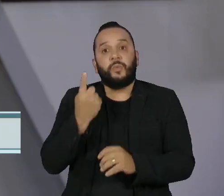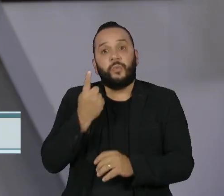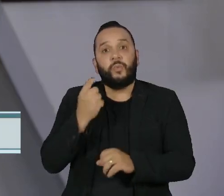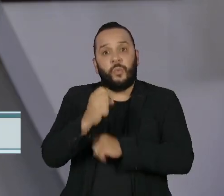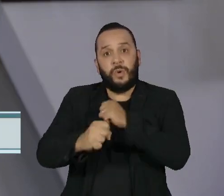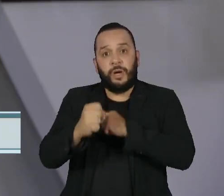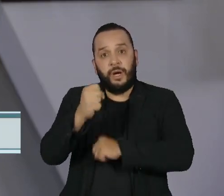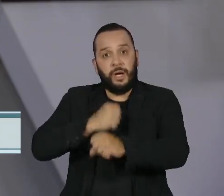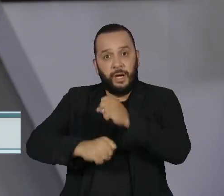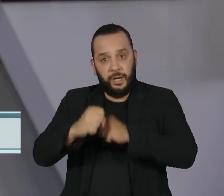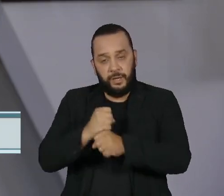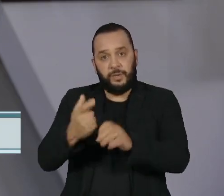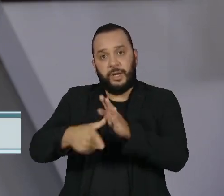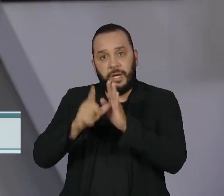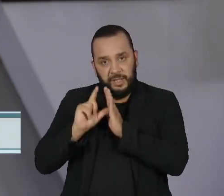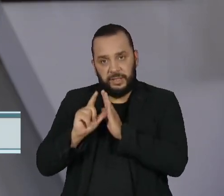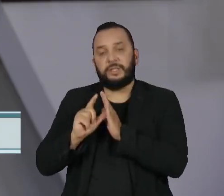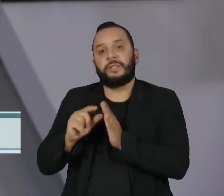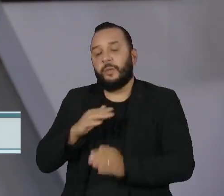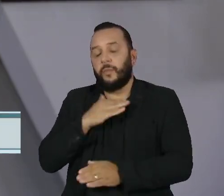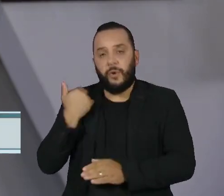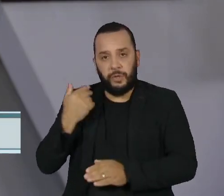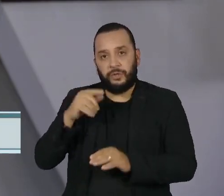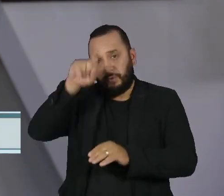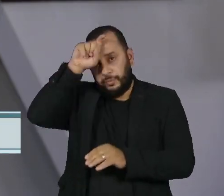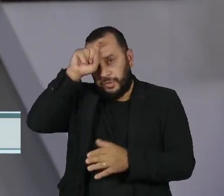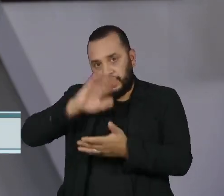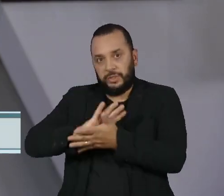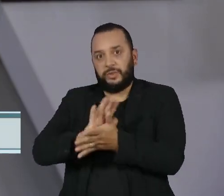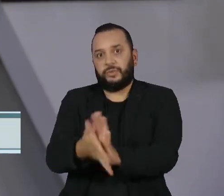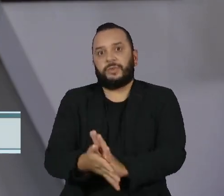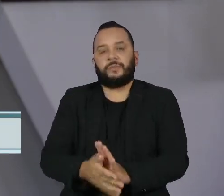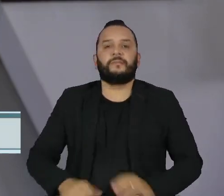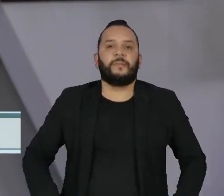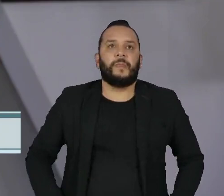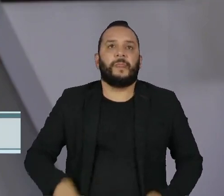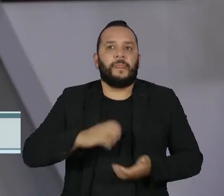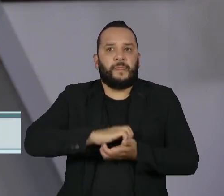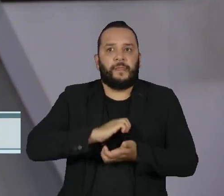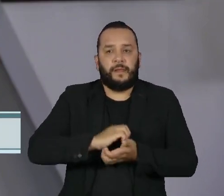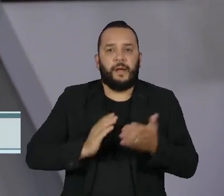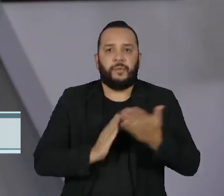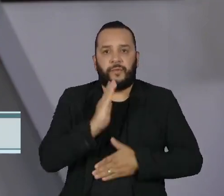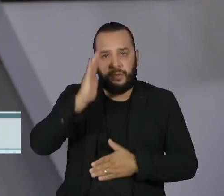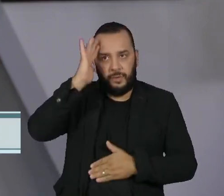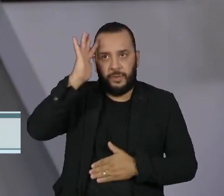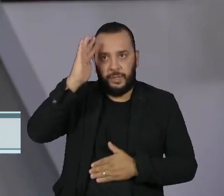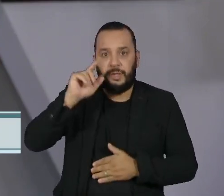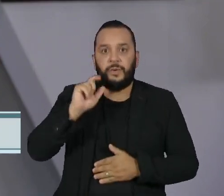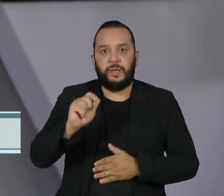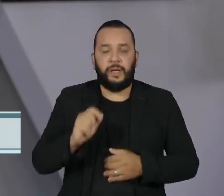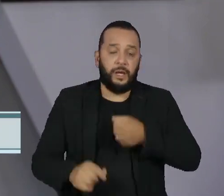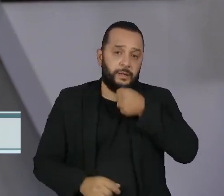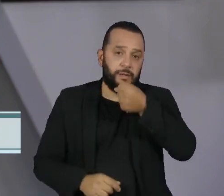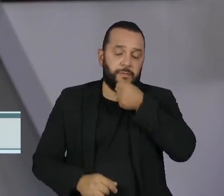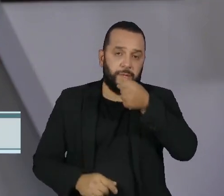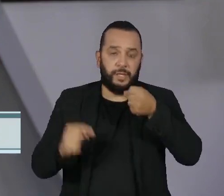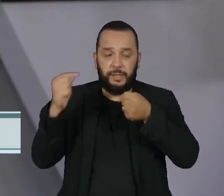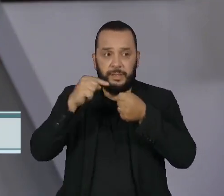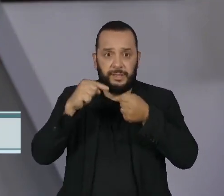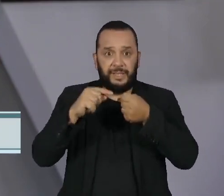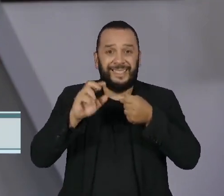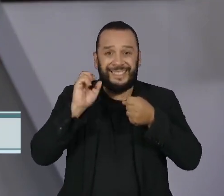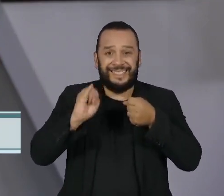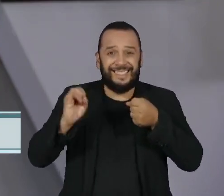O Supremo Tribunal Federal aprovou por unanimidade uma tese que permite responsabilizar veículos de imprensa por